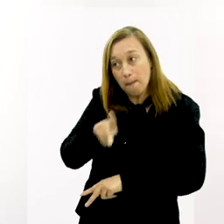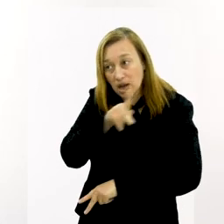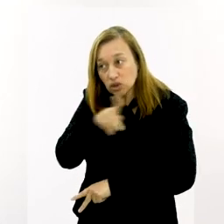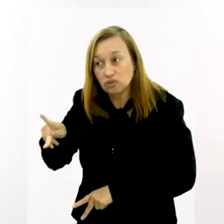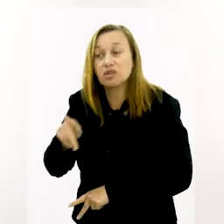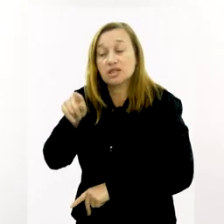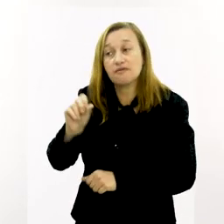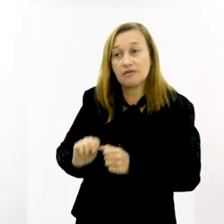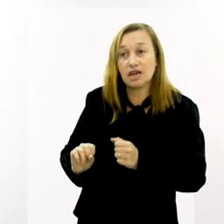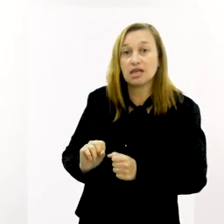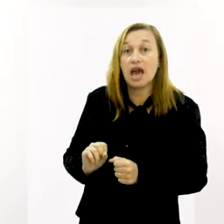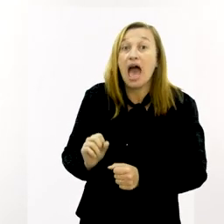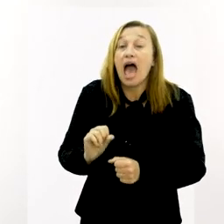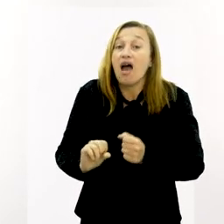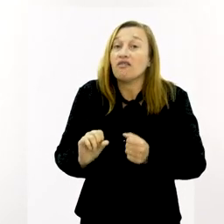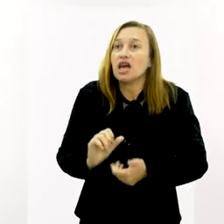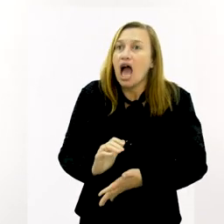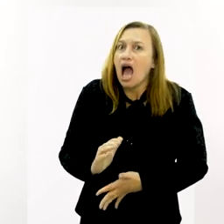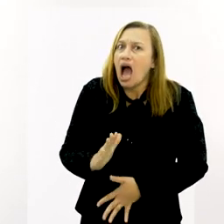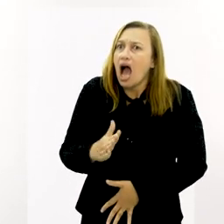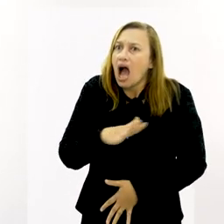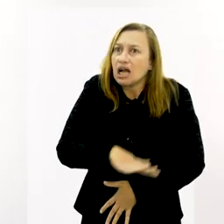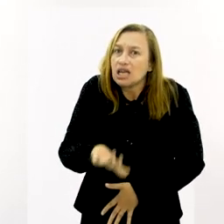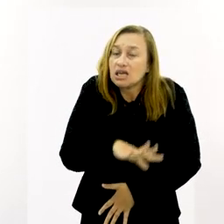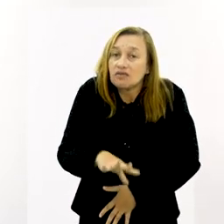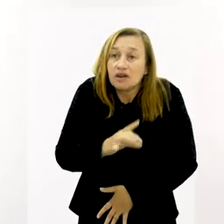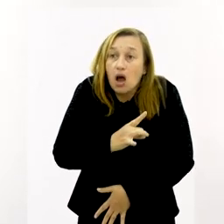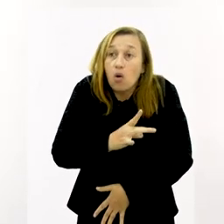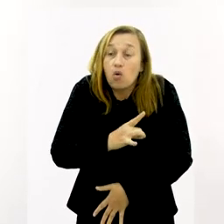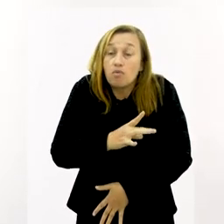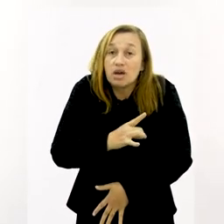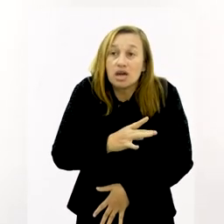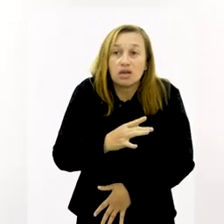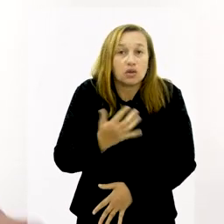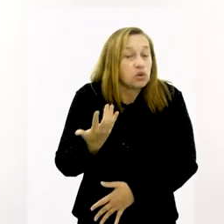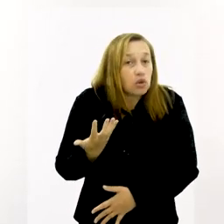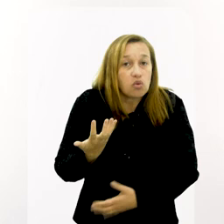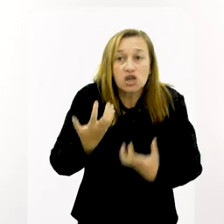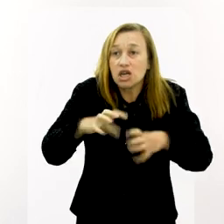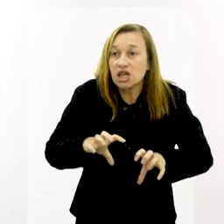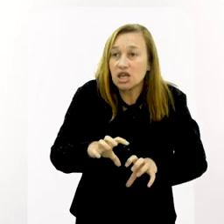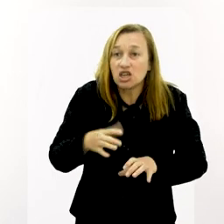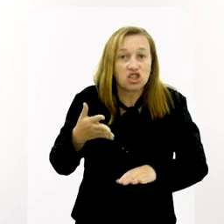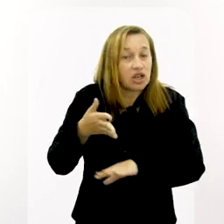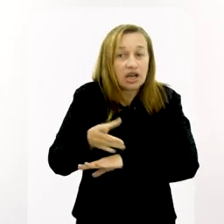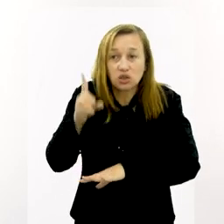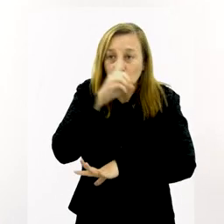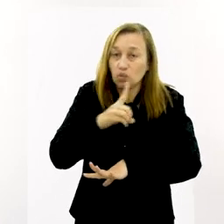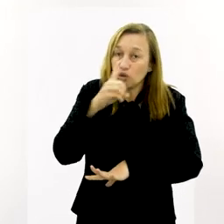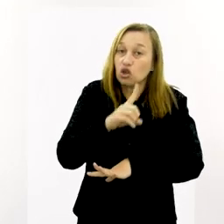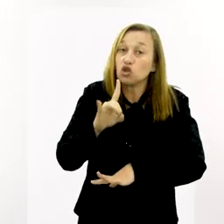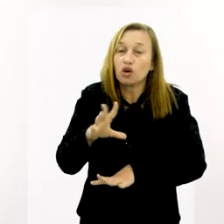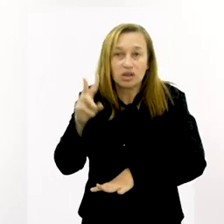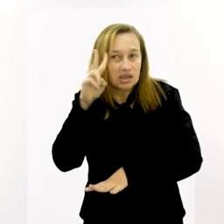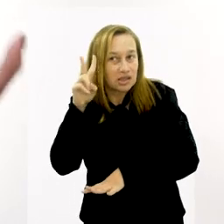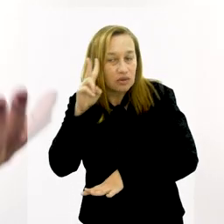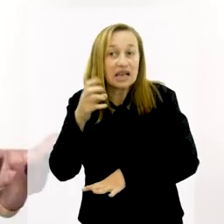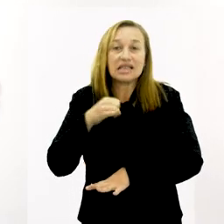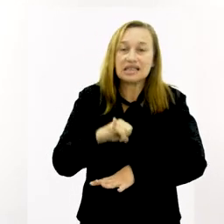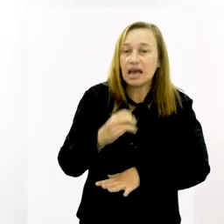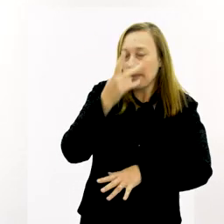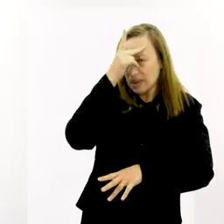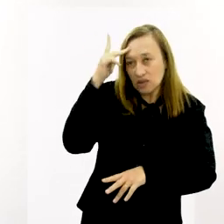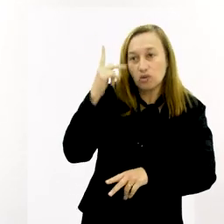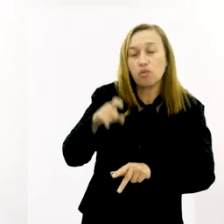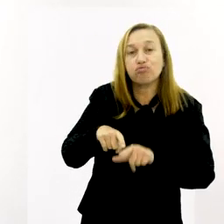isso. A criança ficava de um jeito que para ela, ela queria que chegasse segunda, mas não passasse o domingo. Se a pessoa fosse